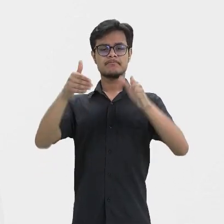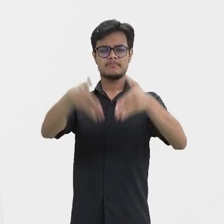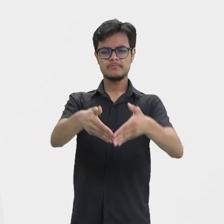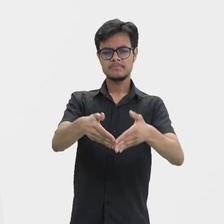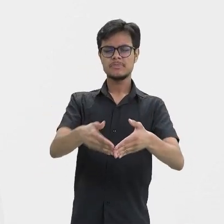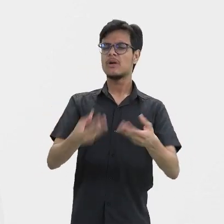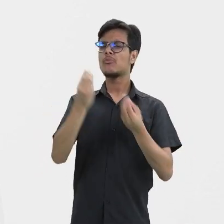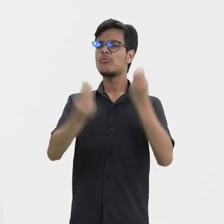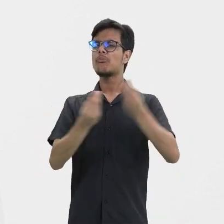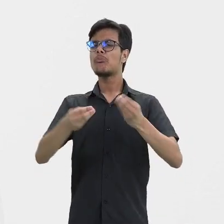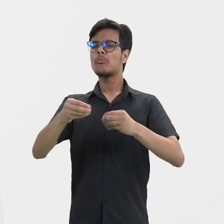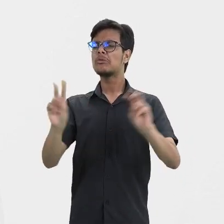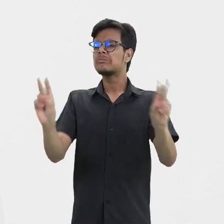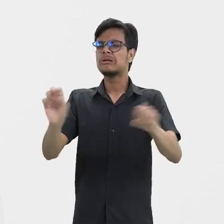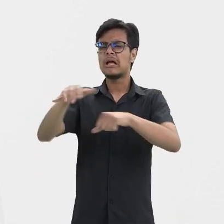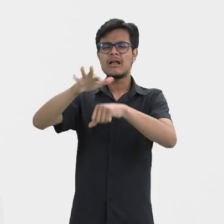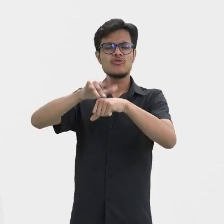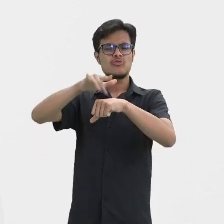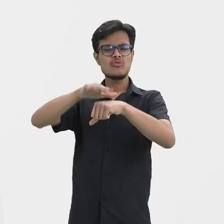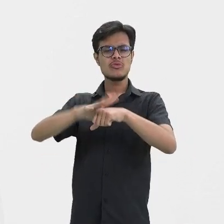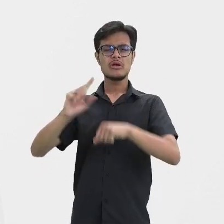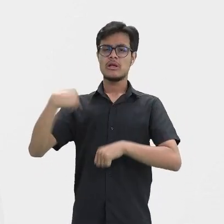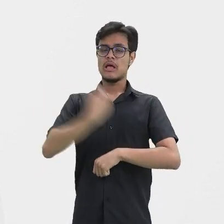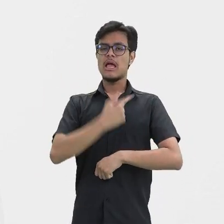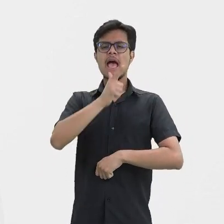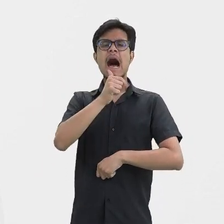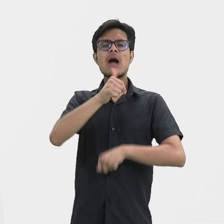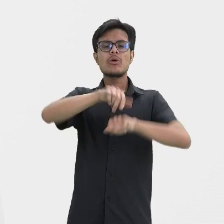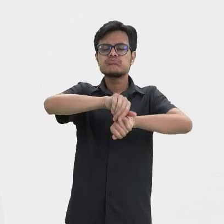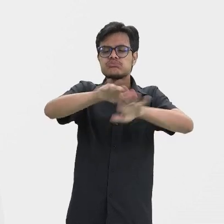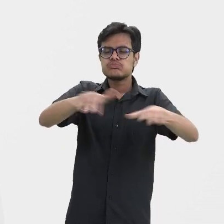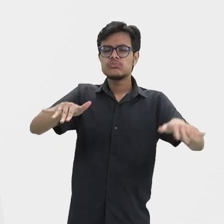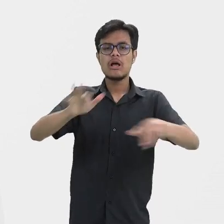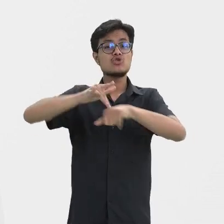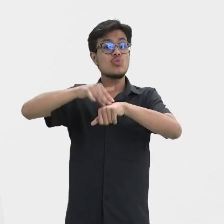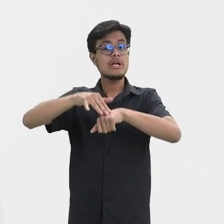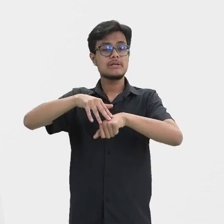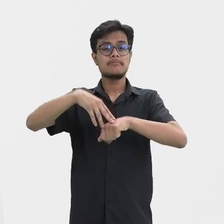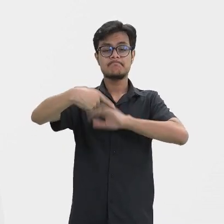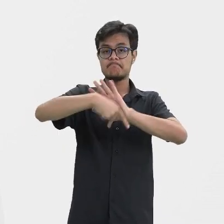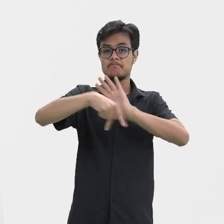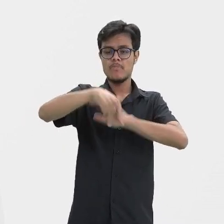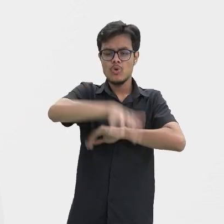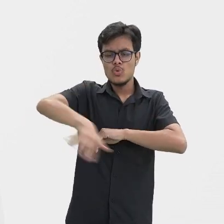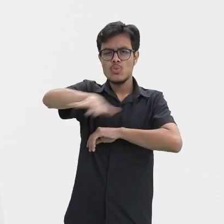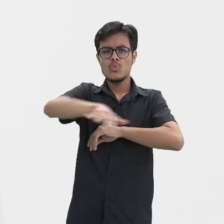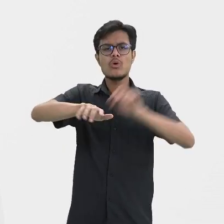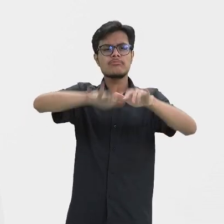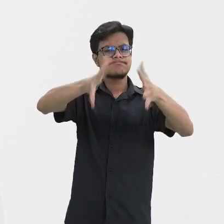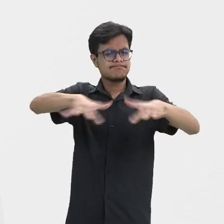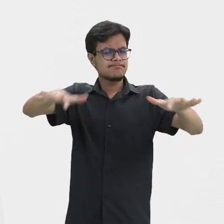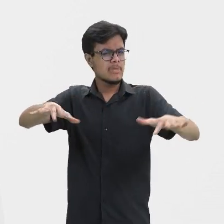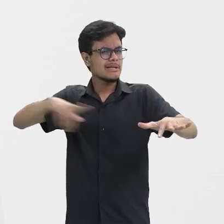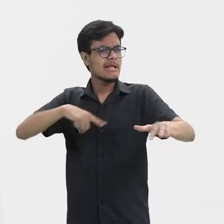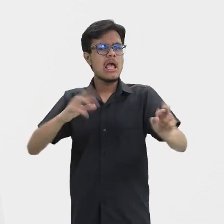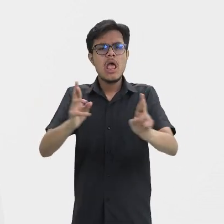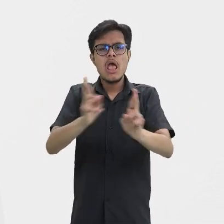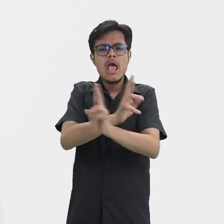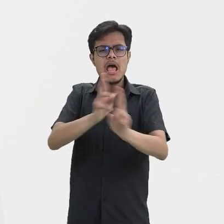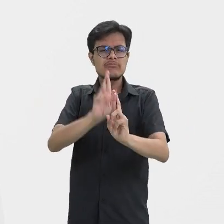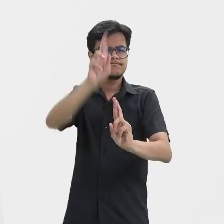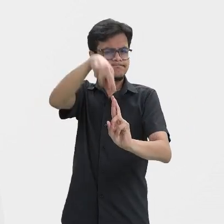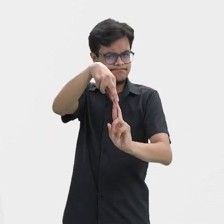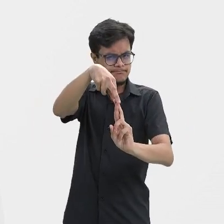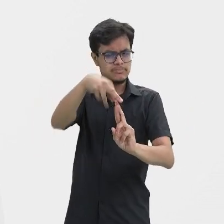vai falar sobre doenças de veiculação hídrica, ou seja, doenças que são veiculadas, que a água serve aí